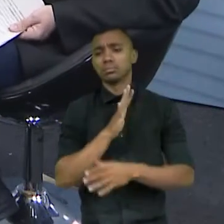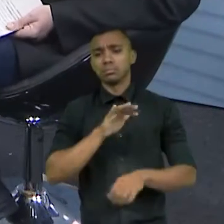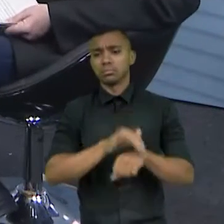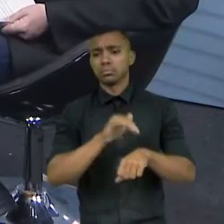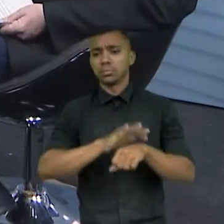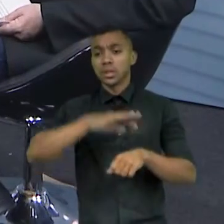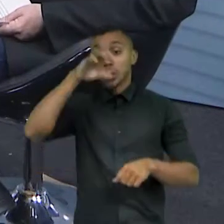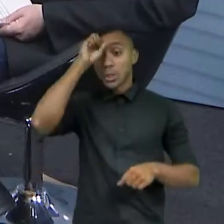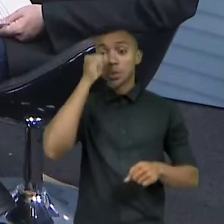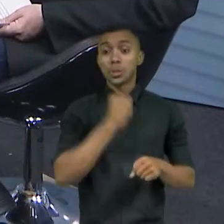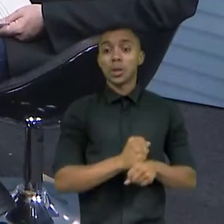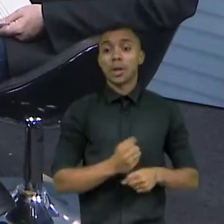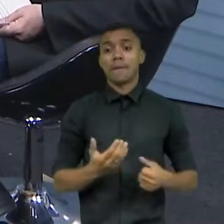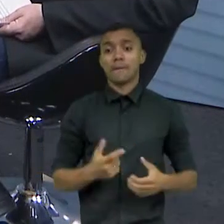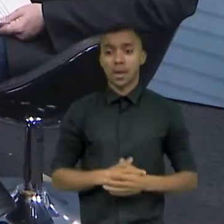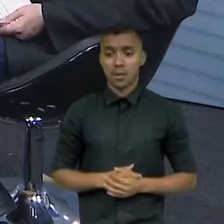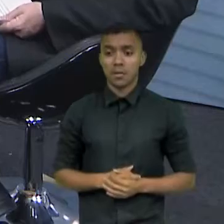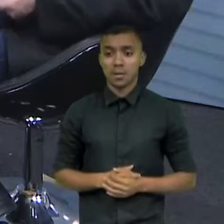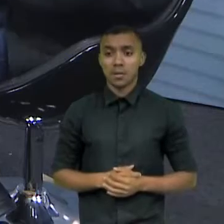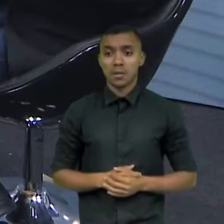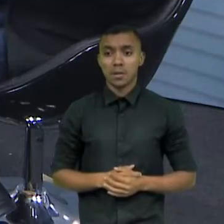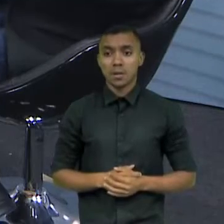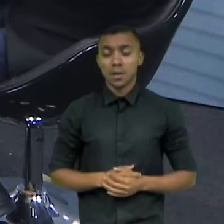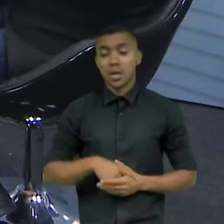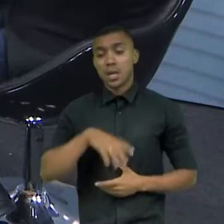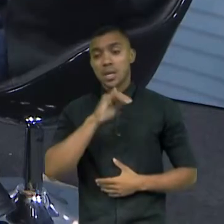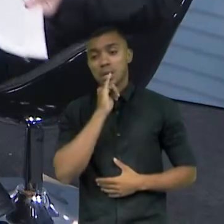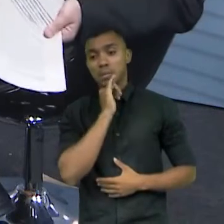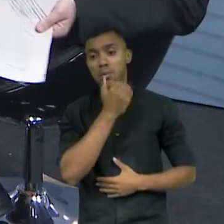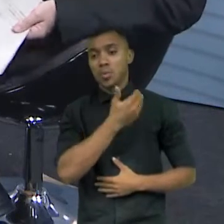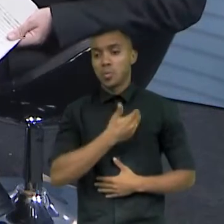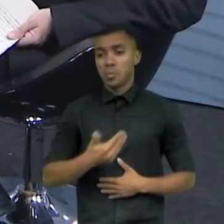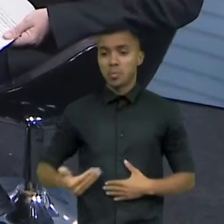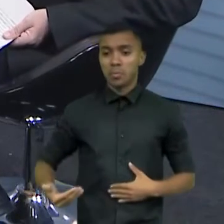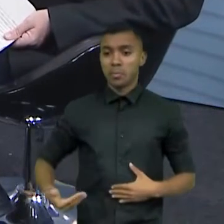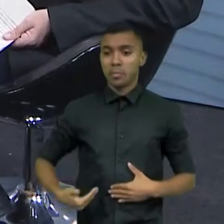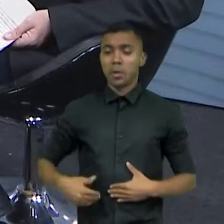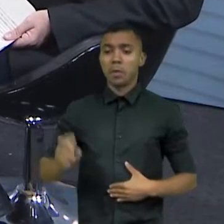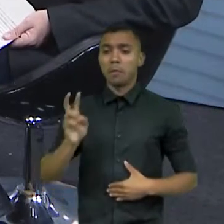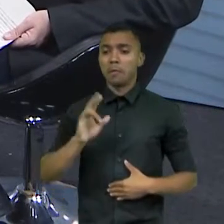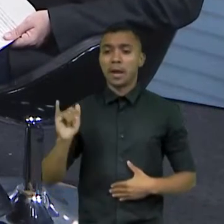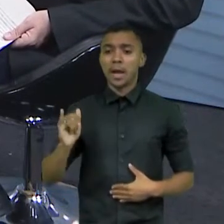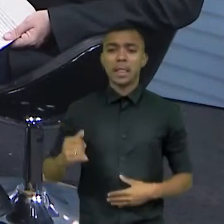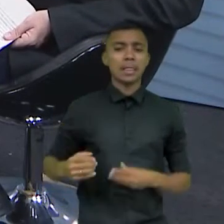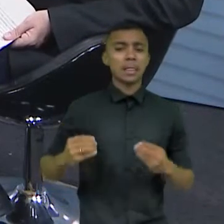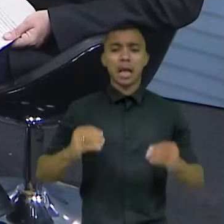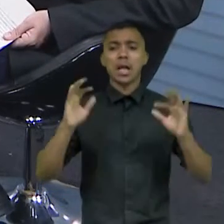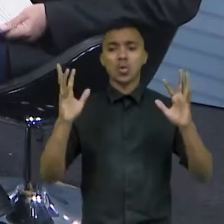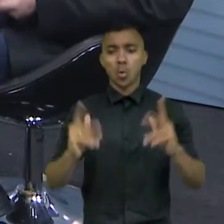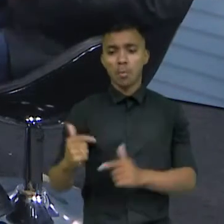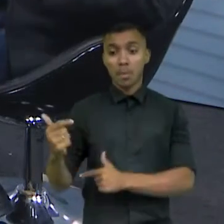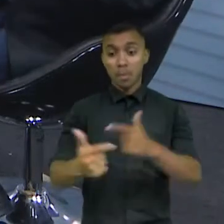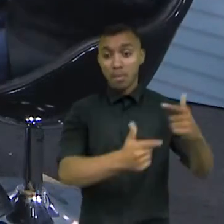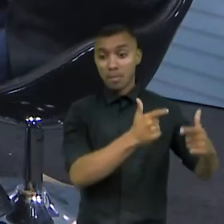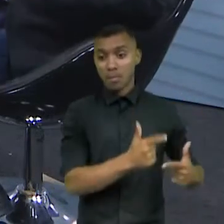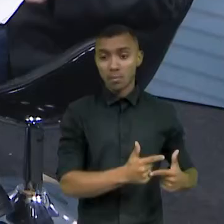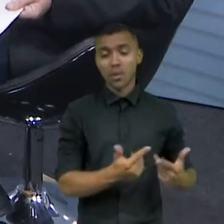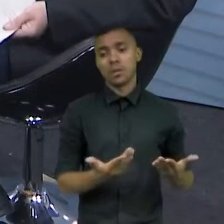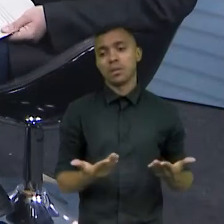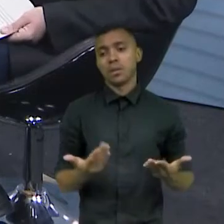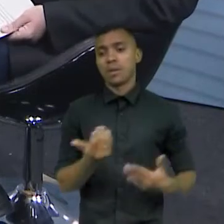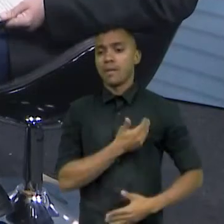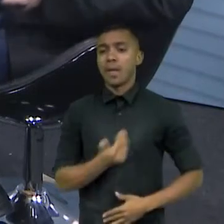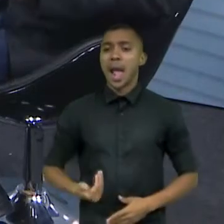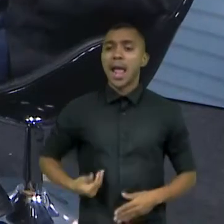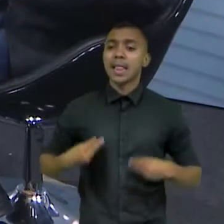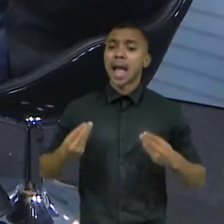dizer, nós não precisamos mais dar na perspectiva de o governo, o governo não vai poder empregar esse pessoal, isso não existe. O governo não pode mais ficar empregando ninguém.